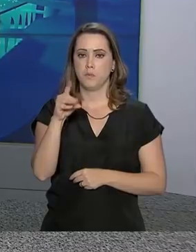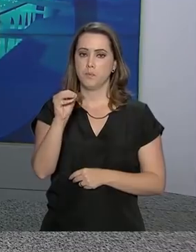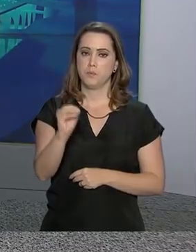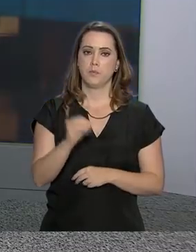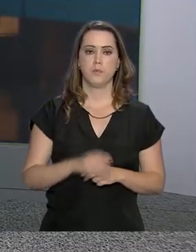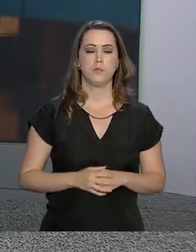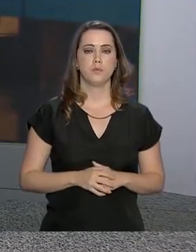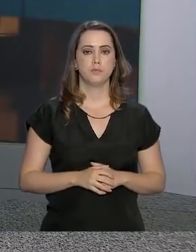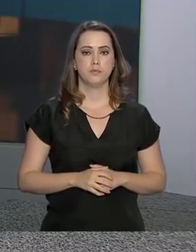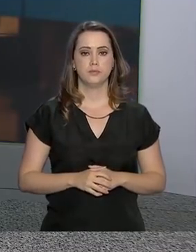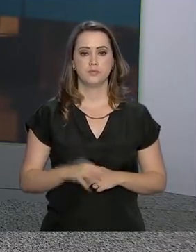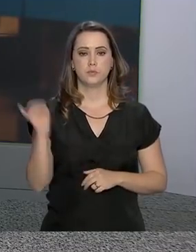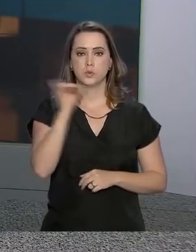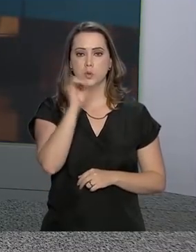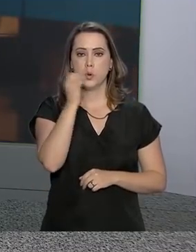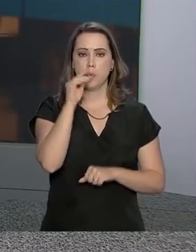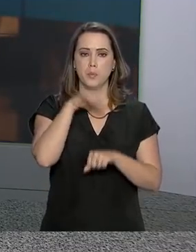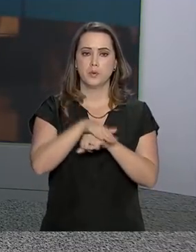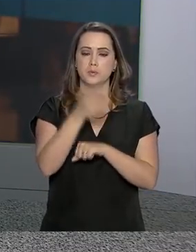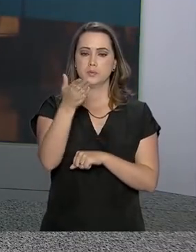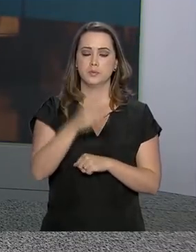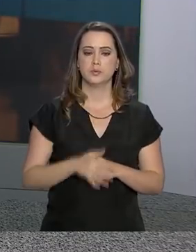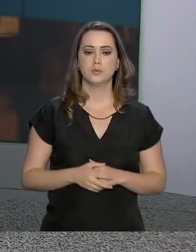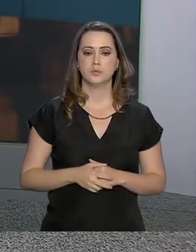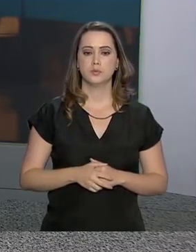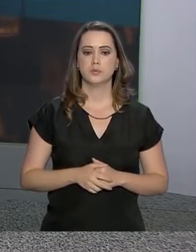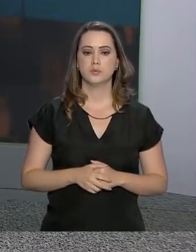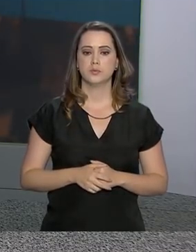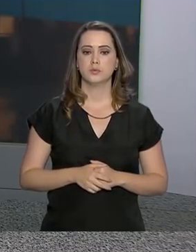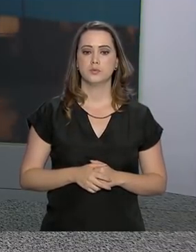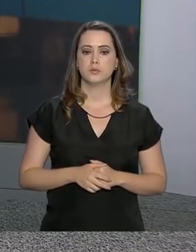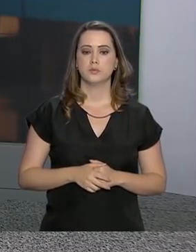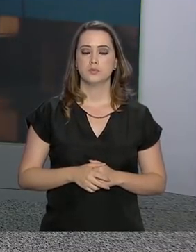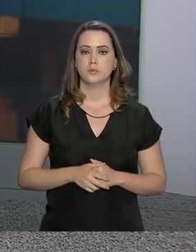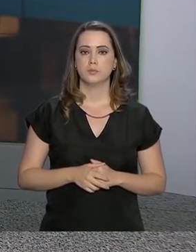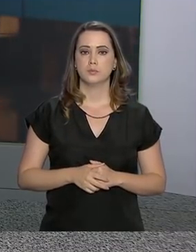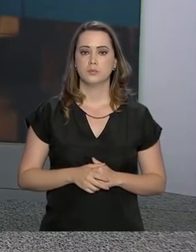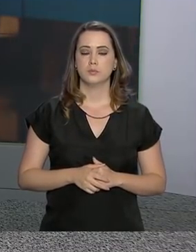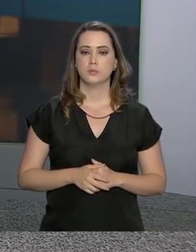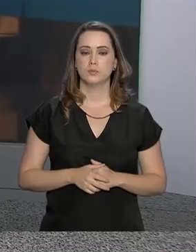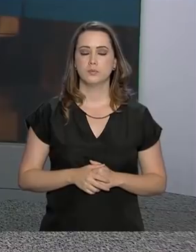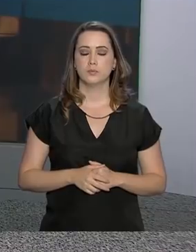Ferraz. Olá, Ricardo. Boa noite. Boa noite.